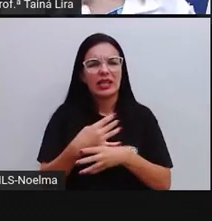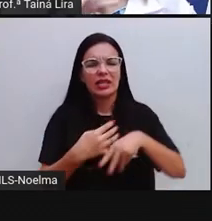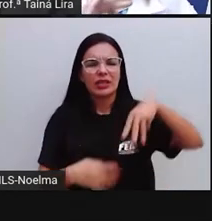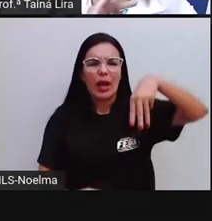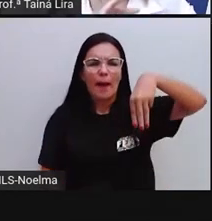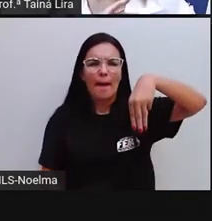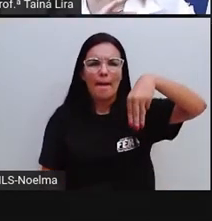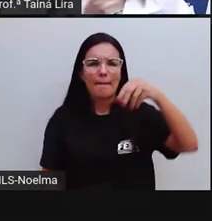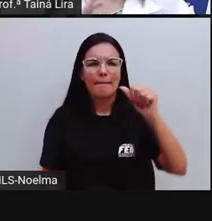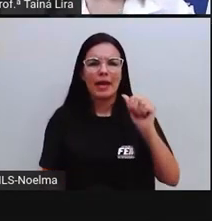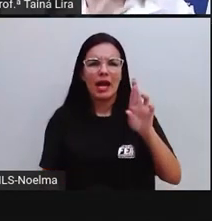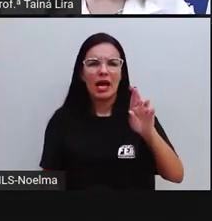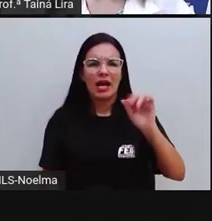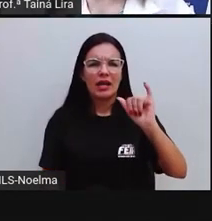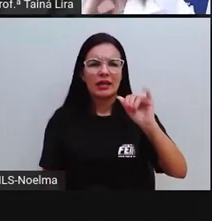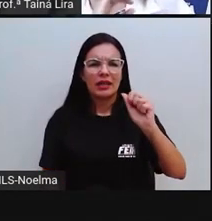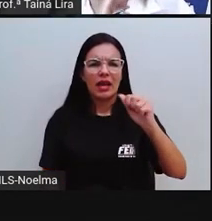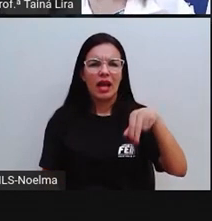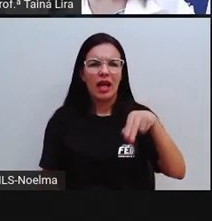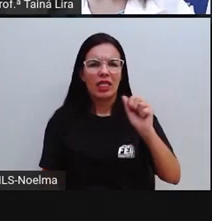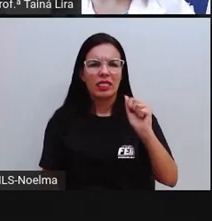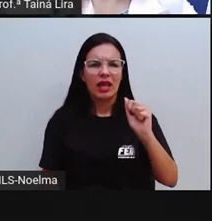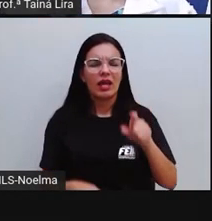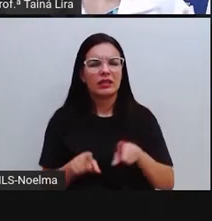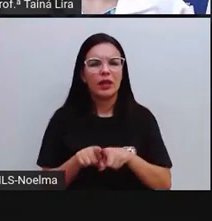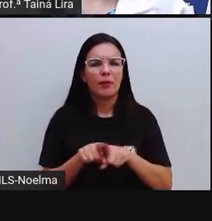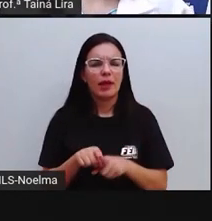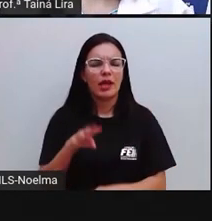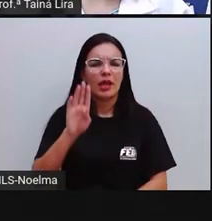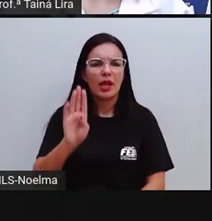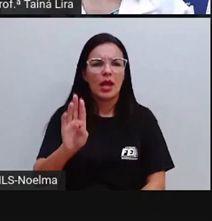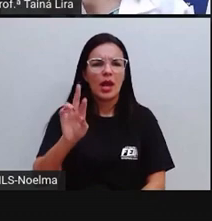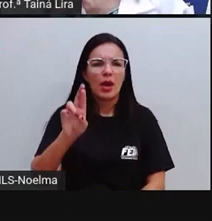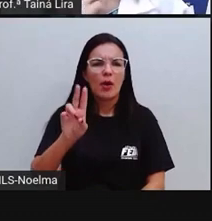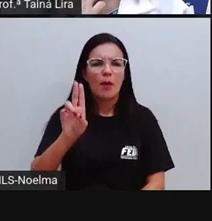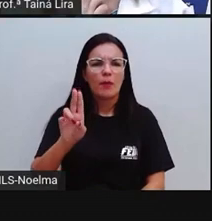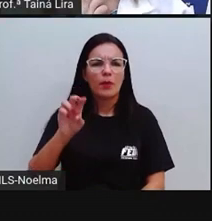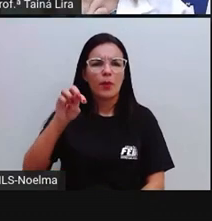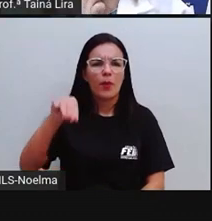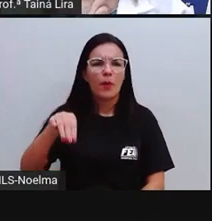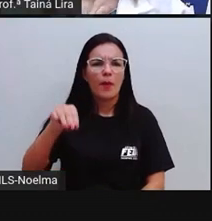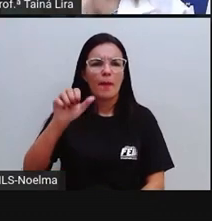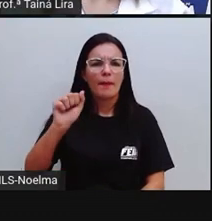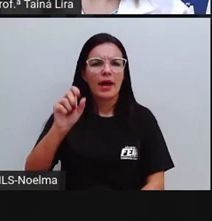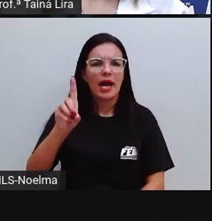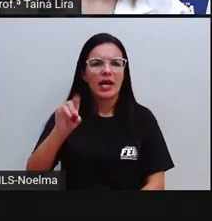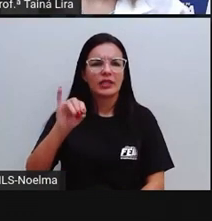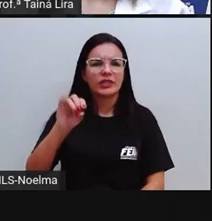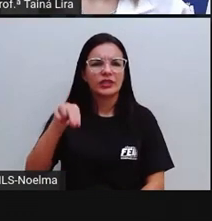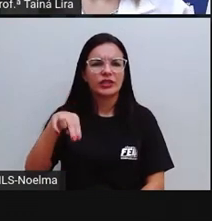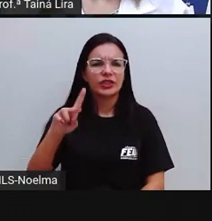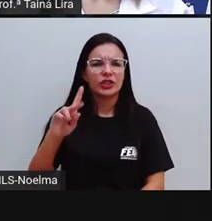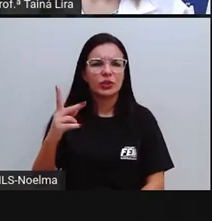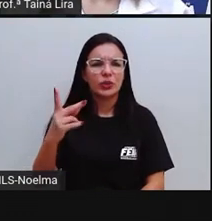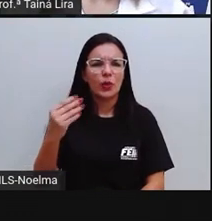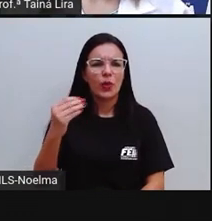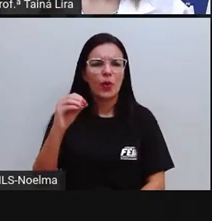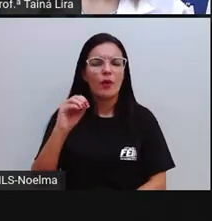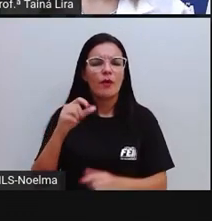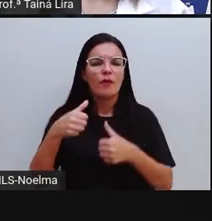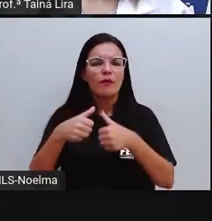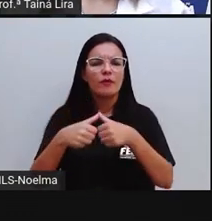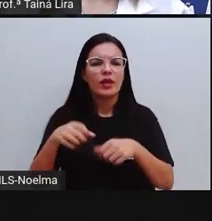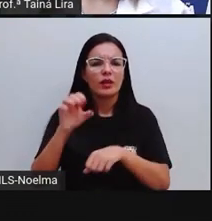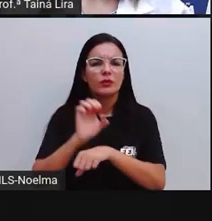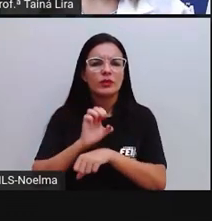Tanto as duas cidades, tanto Mariana quanto Brumadinho, ficam lá no estado de Minas Gerais. No ano